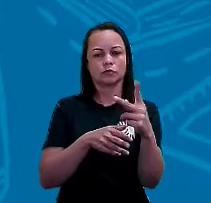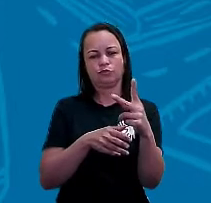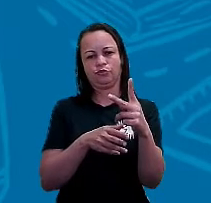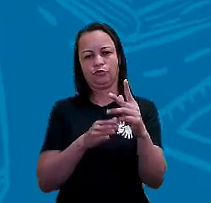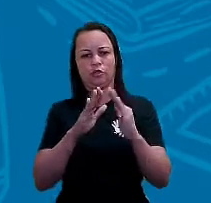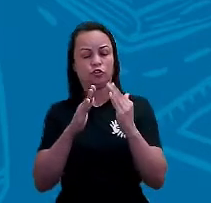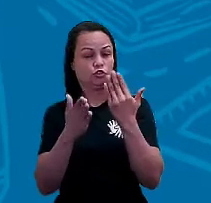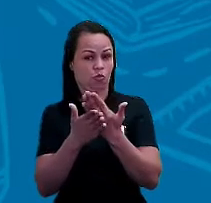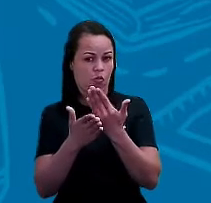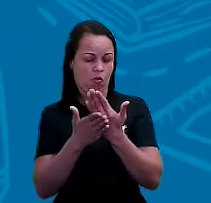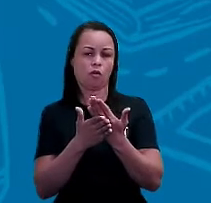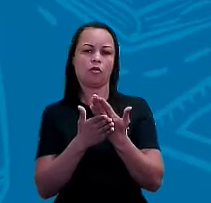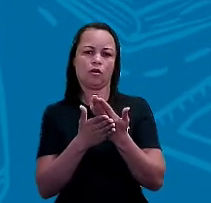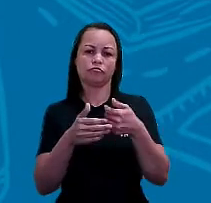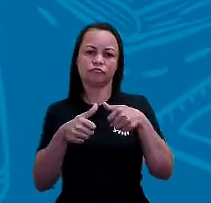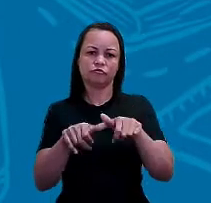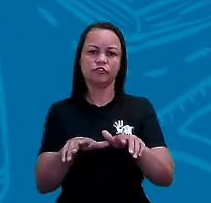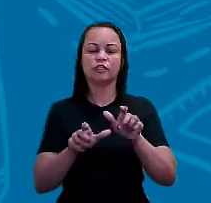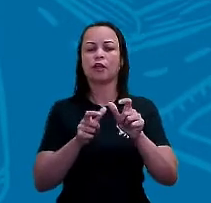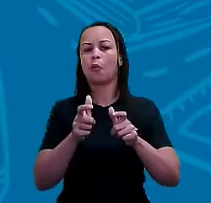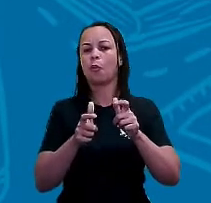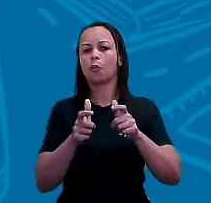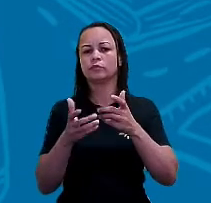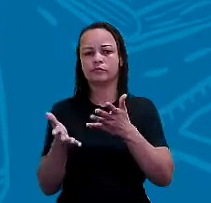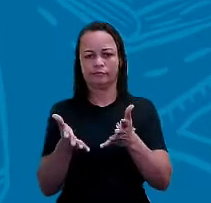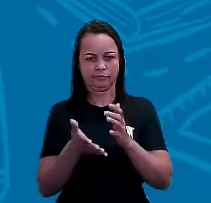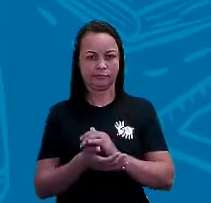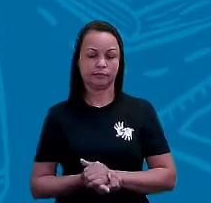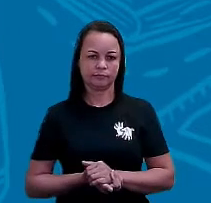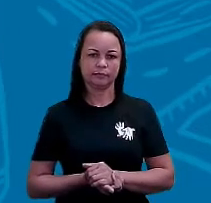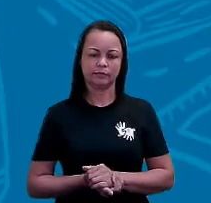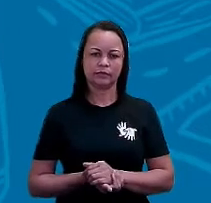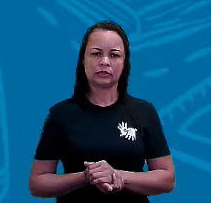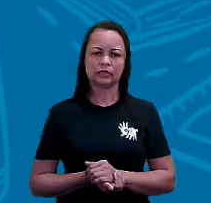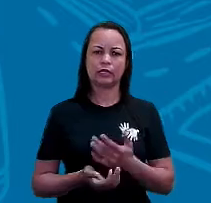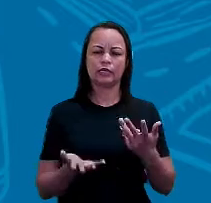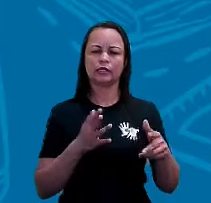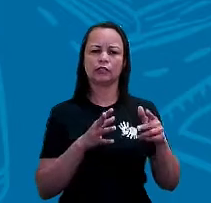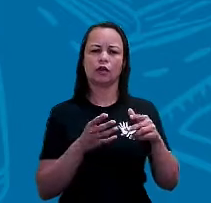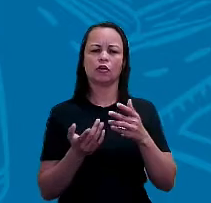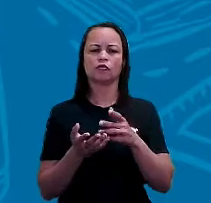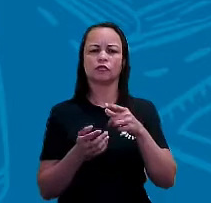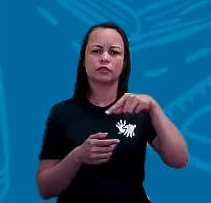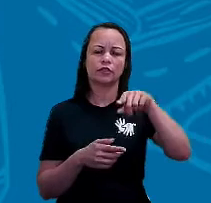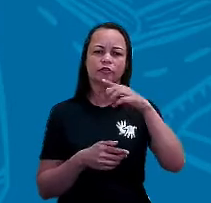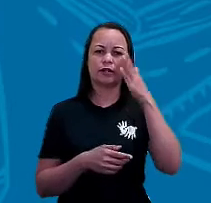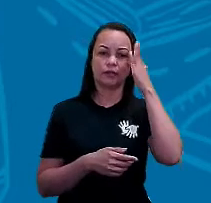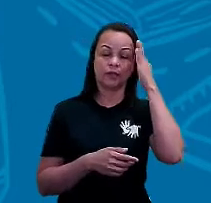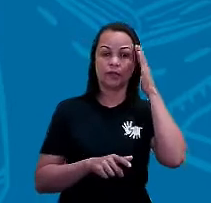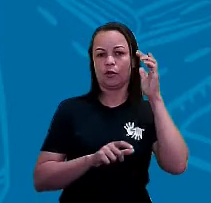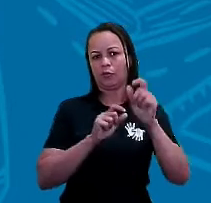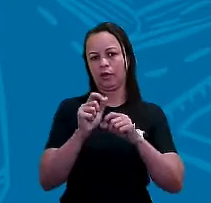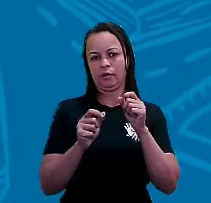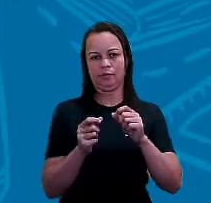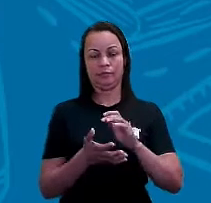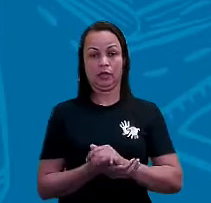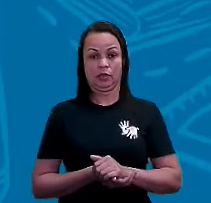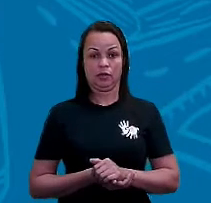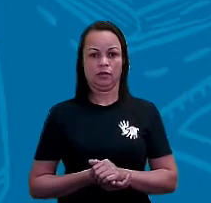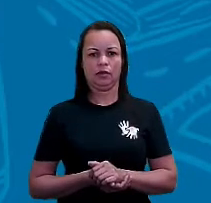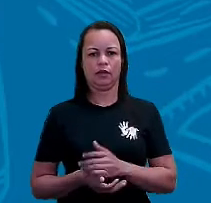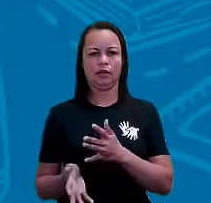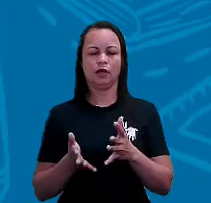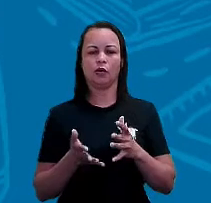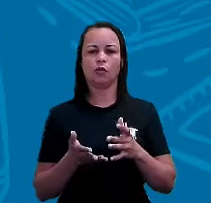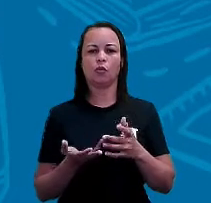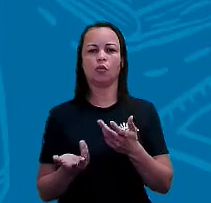Baseado no local da sua casa, para que direção a sua escola vai ficar. Então você vai levar em consideração onde o sol